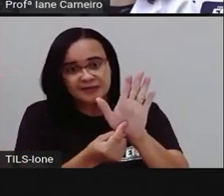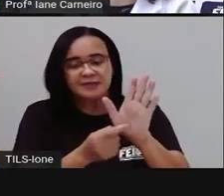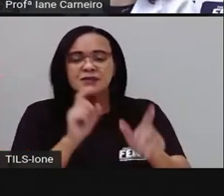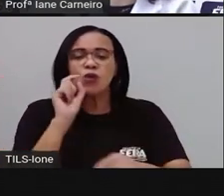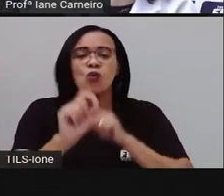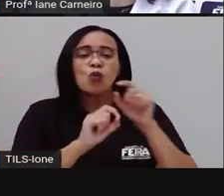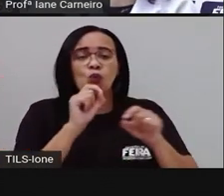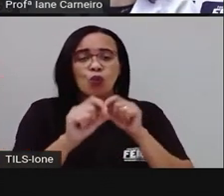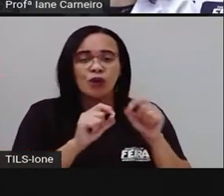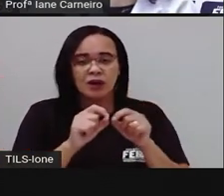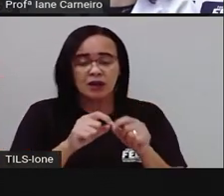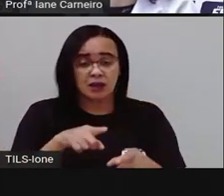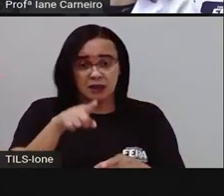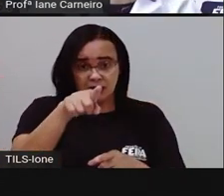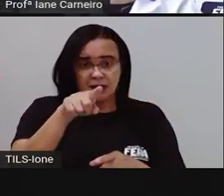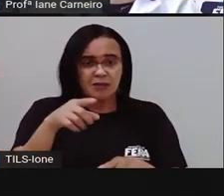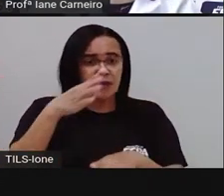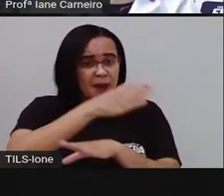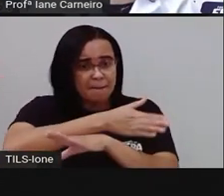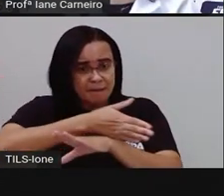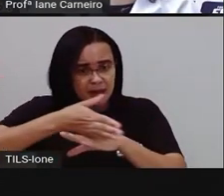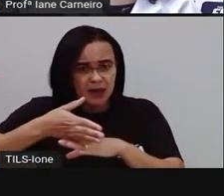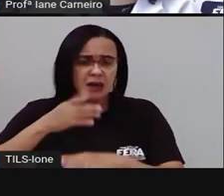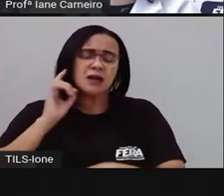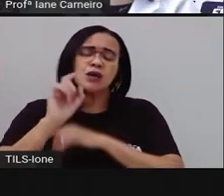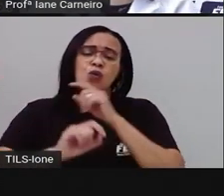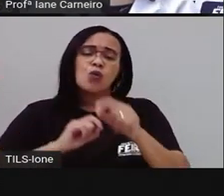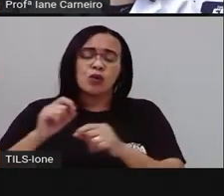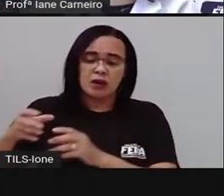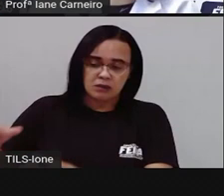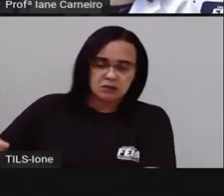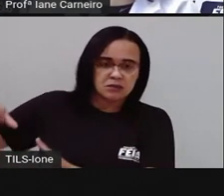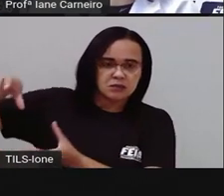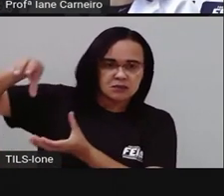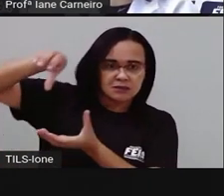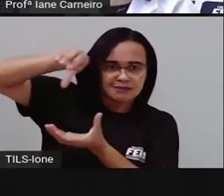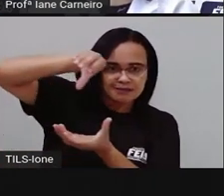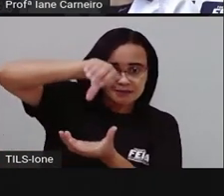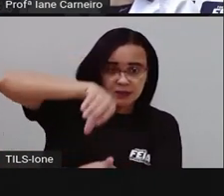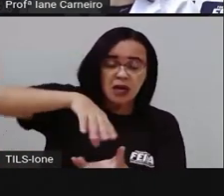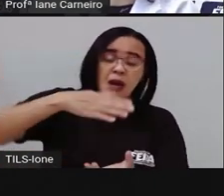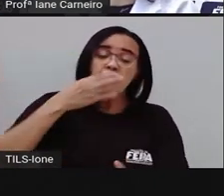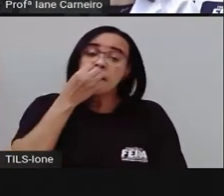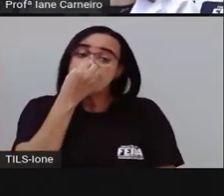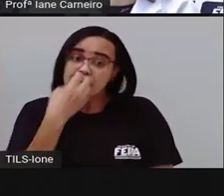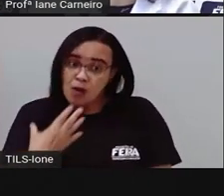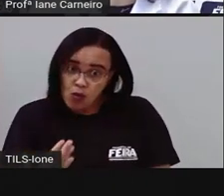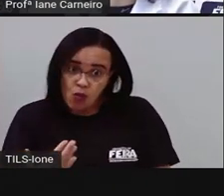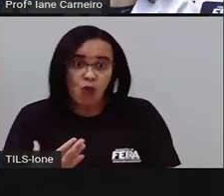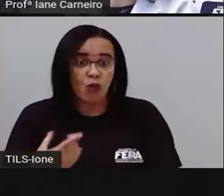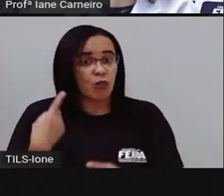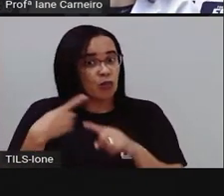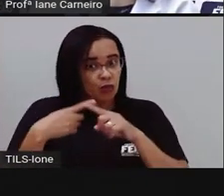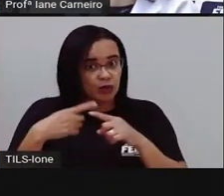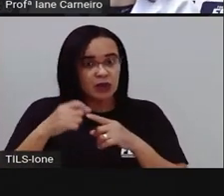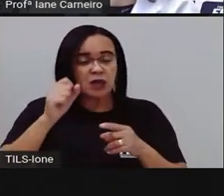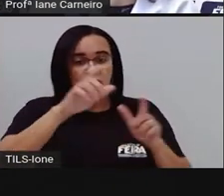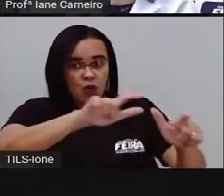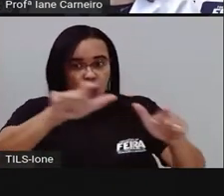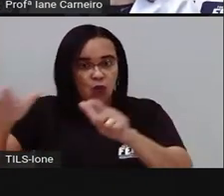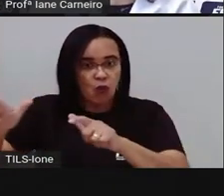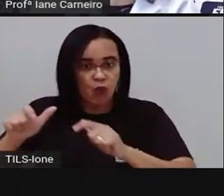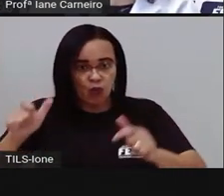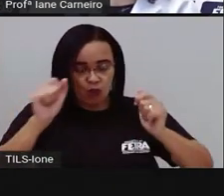desses, tem aqui a água sanitária, né? Que a gente hoje em dia está usando bastante para limpar, fazer higiene dos ambientes, né?